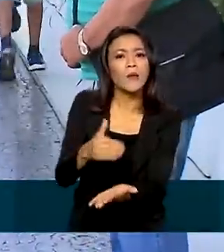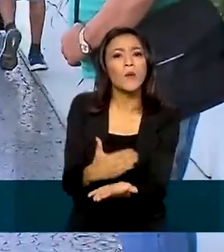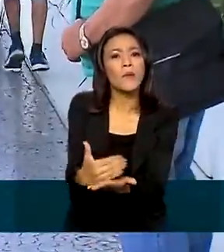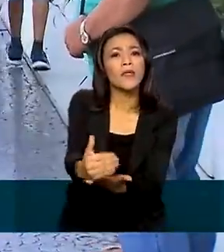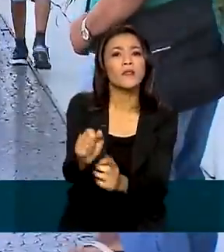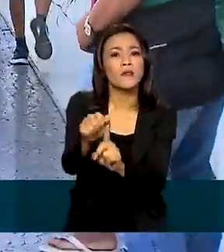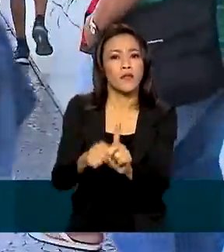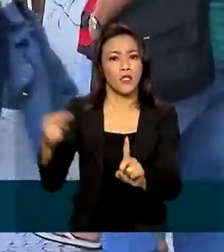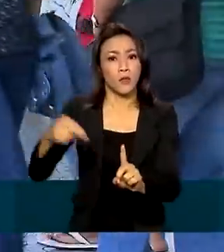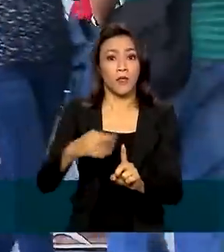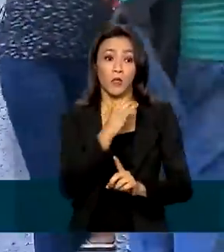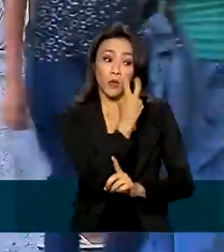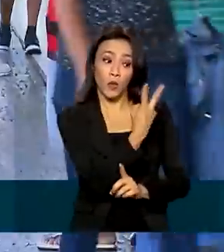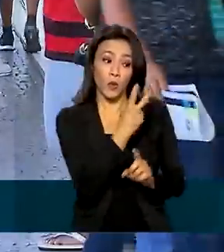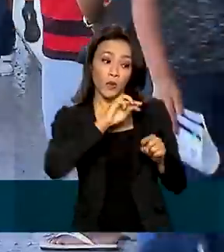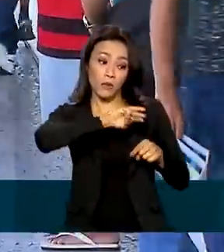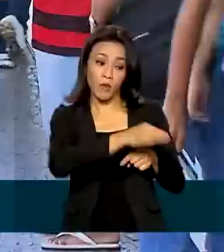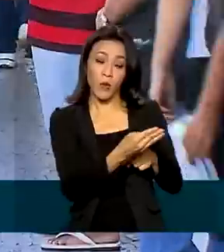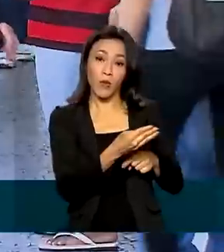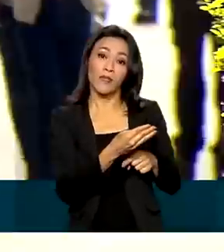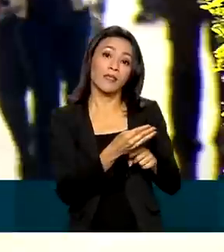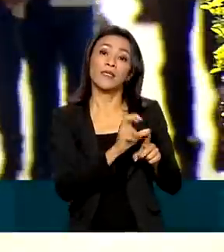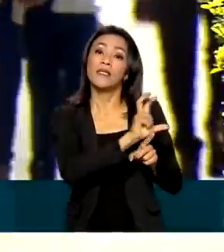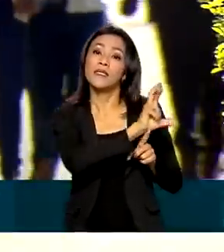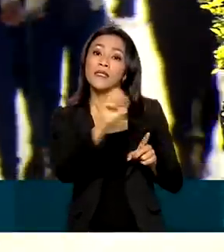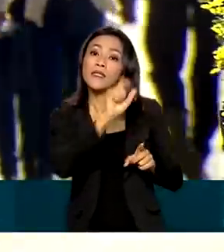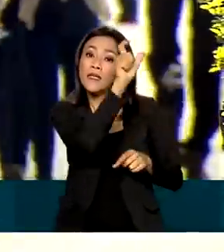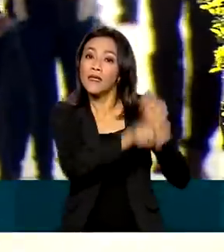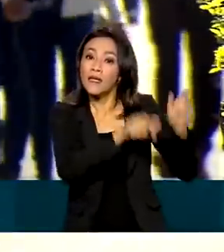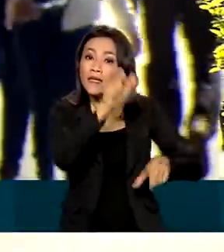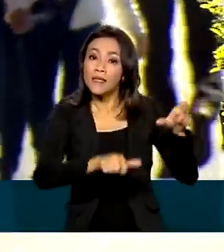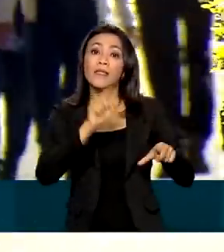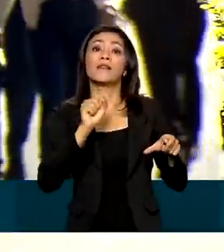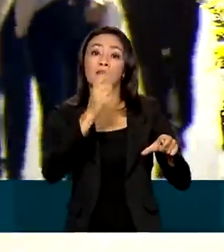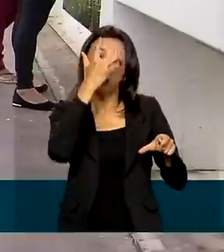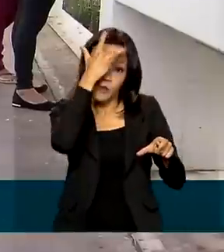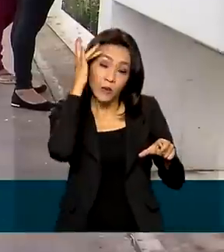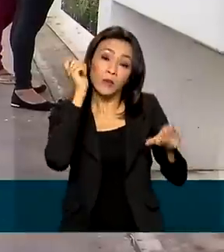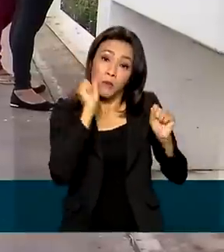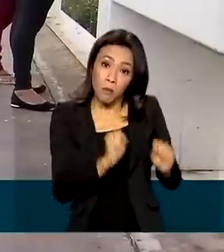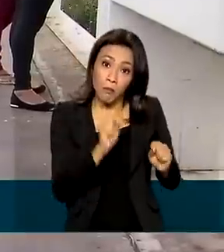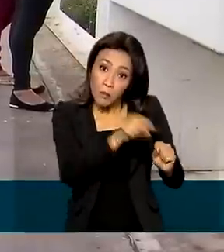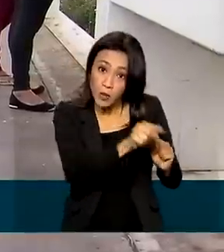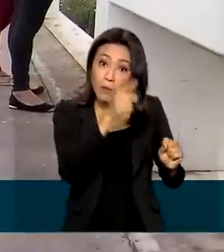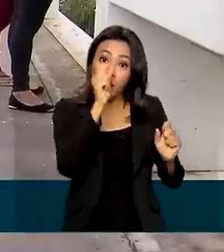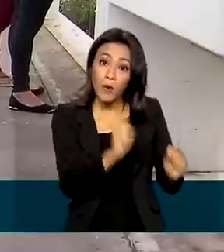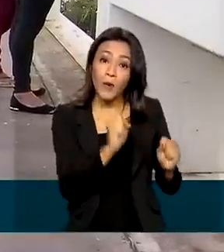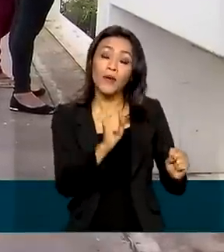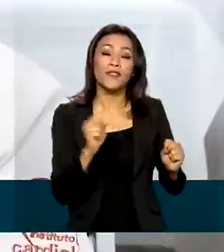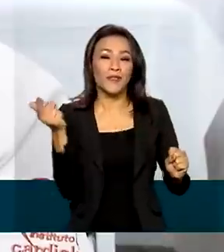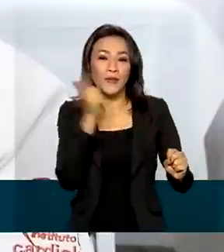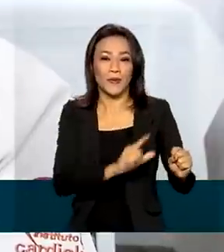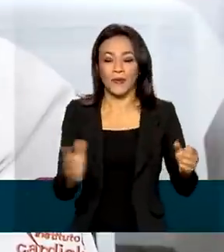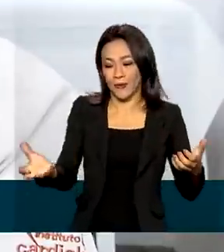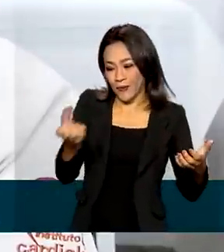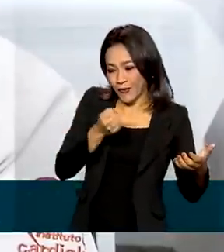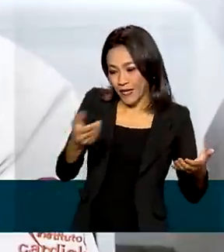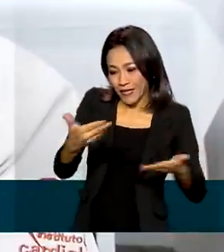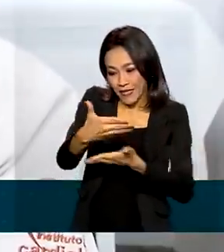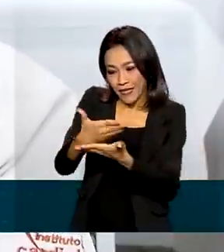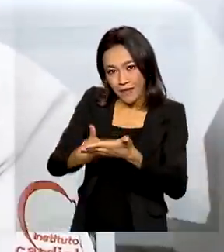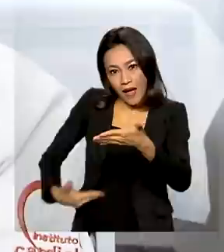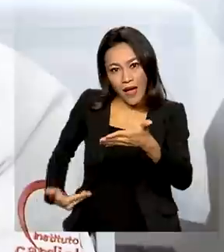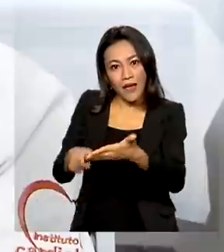de 2 milhões e 700 mil pessoas podem ser beneficiadas com a atualização da lista. Além de